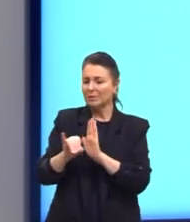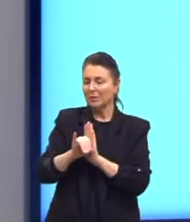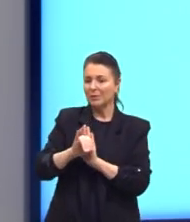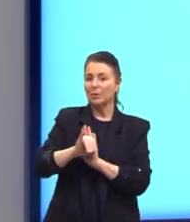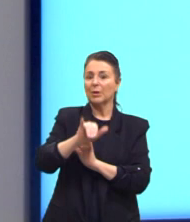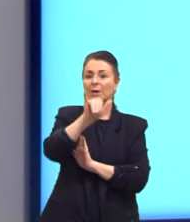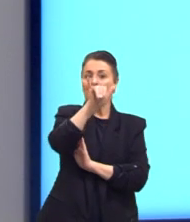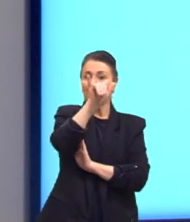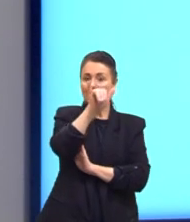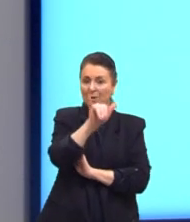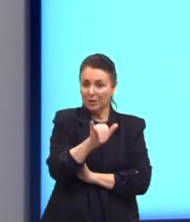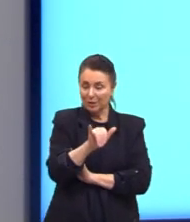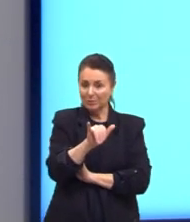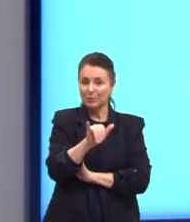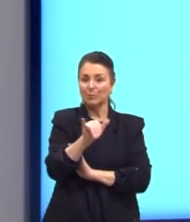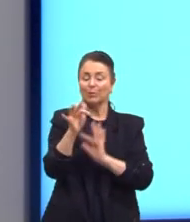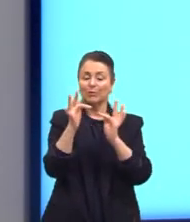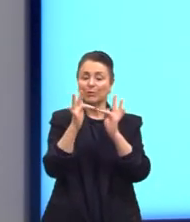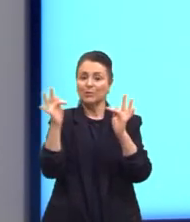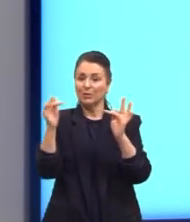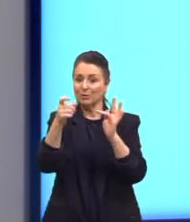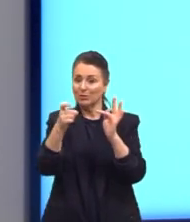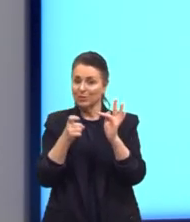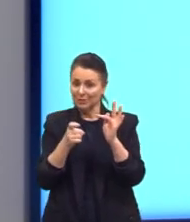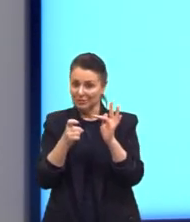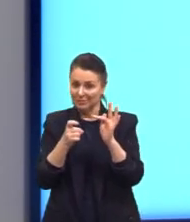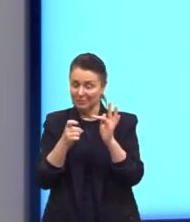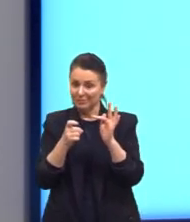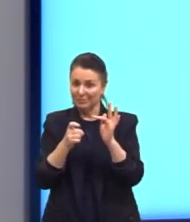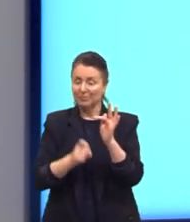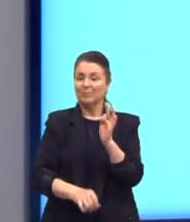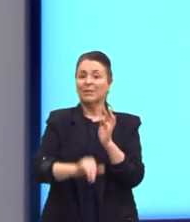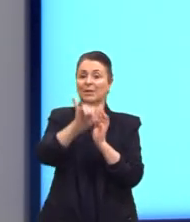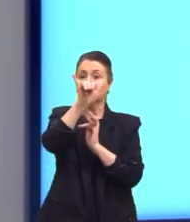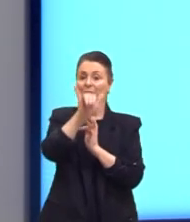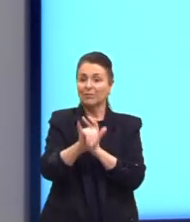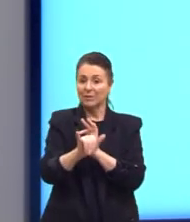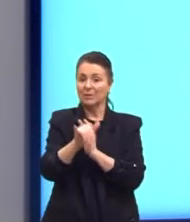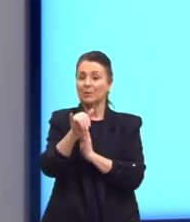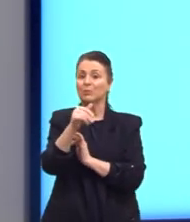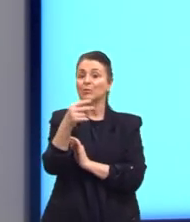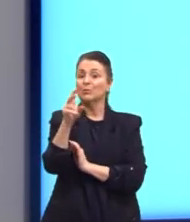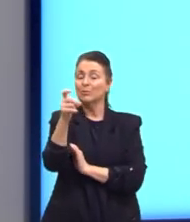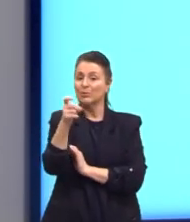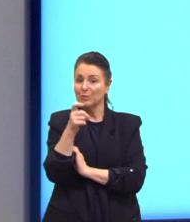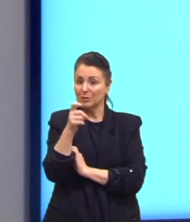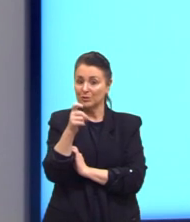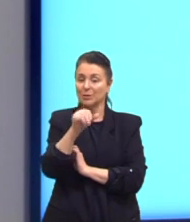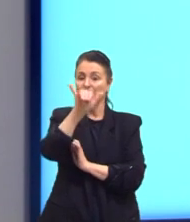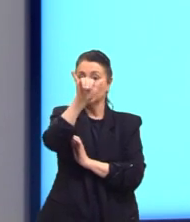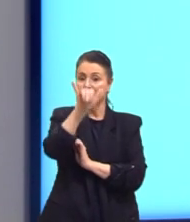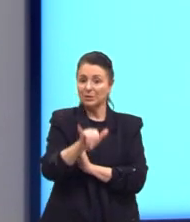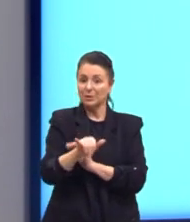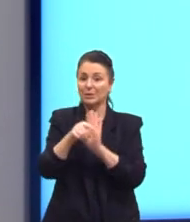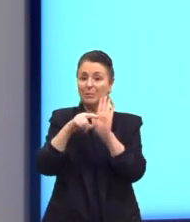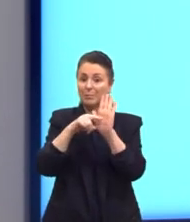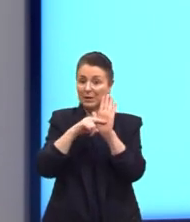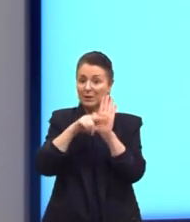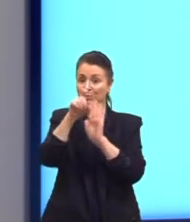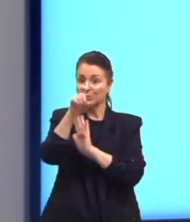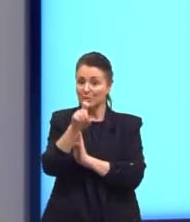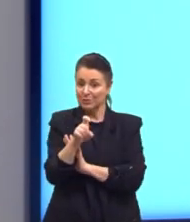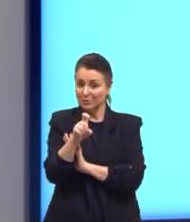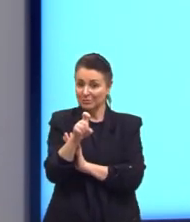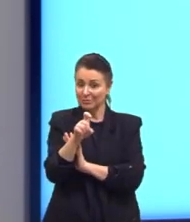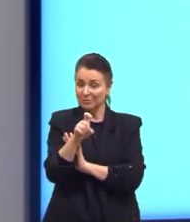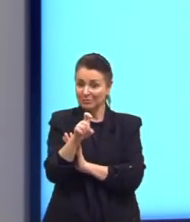igual à função de x. Então, nós temos y igual a x, ou y igual a menos x. x,